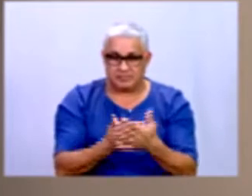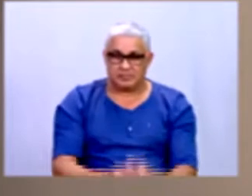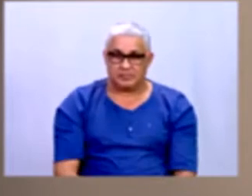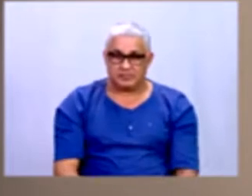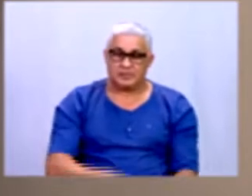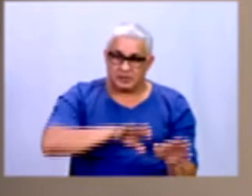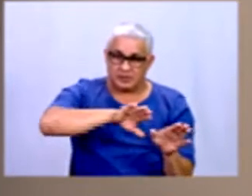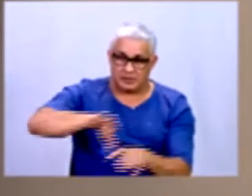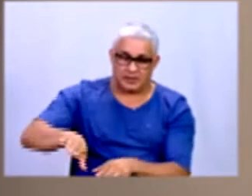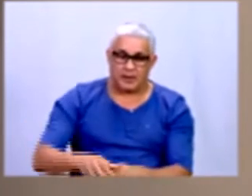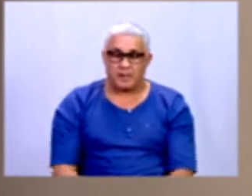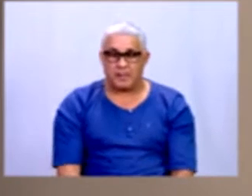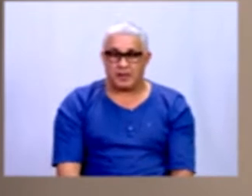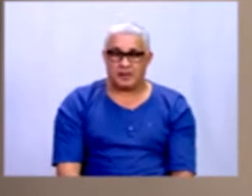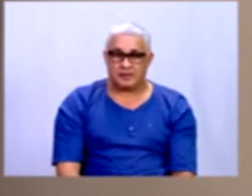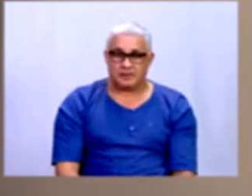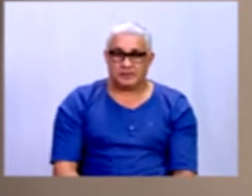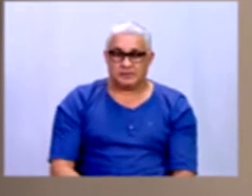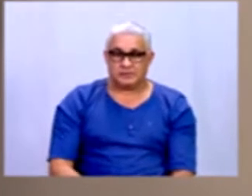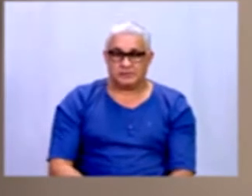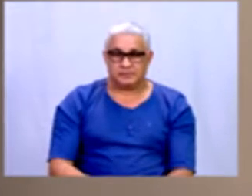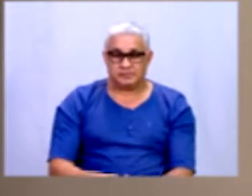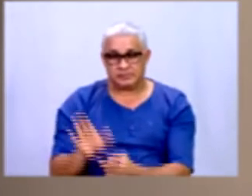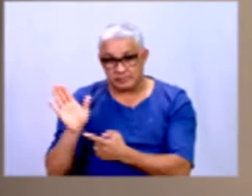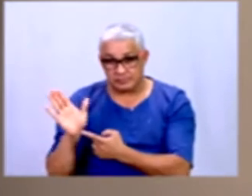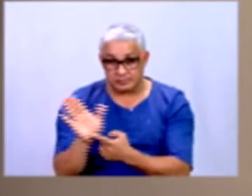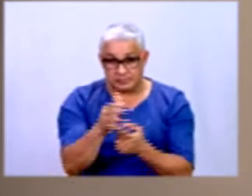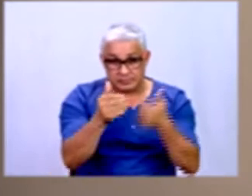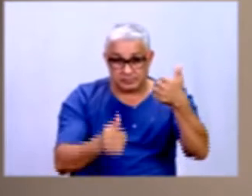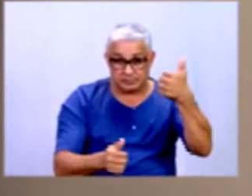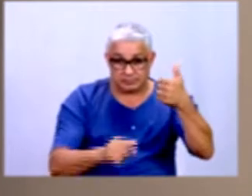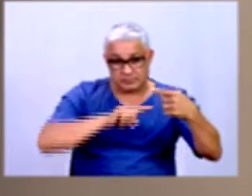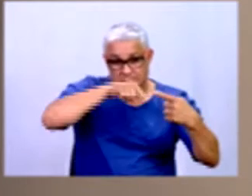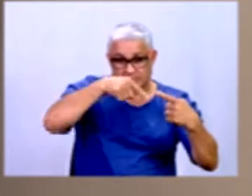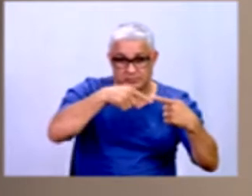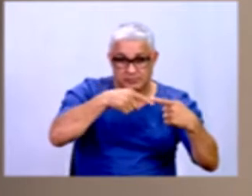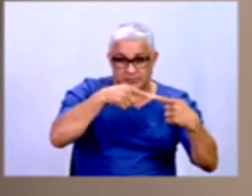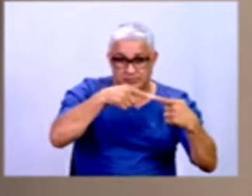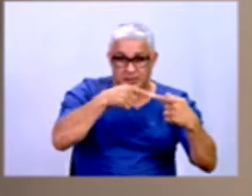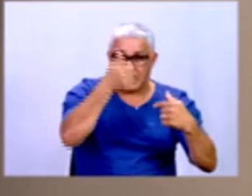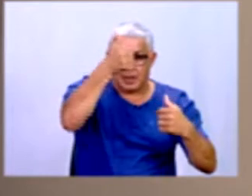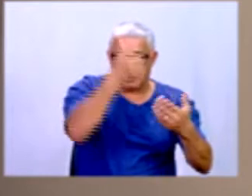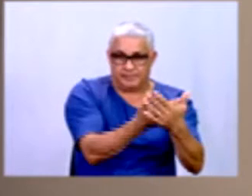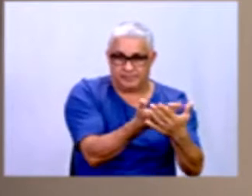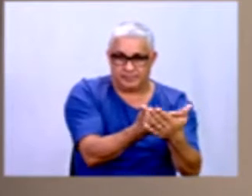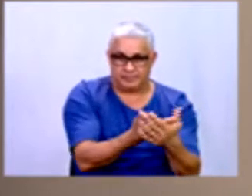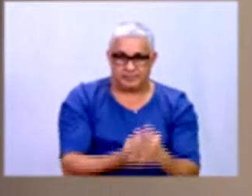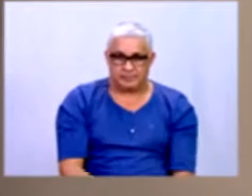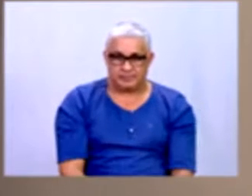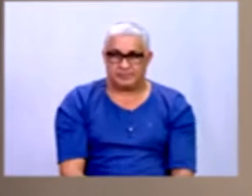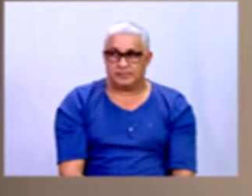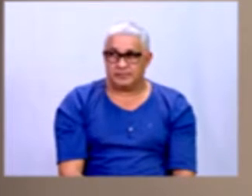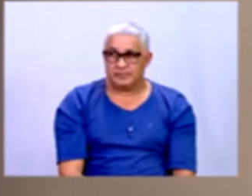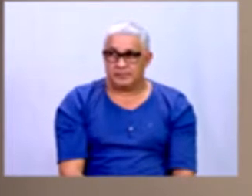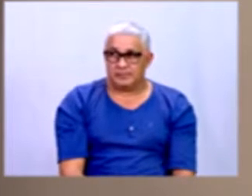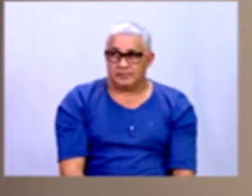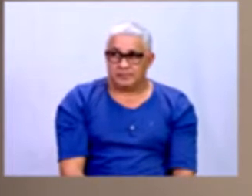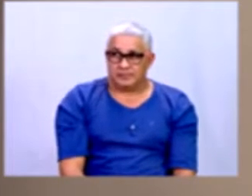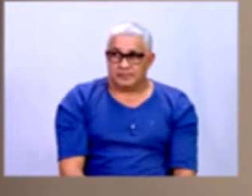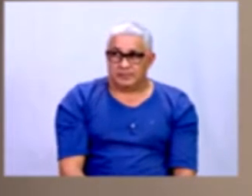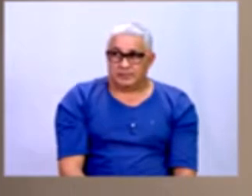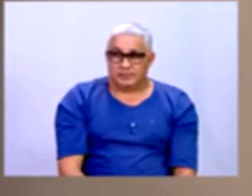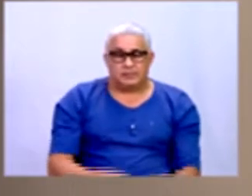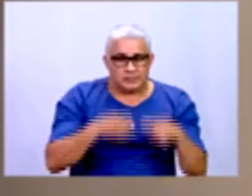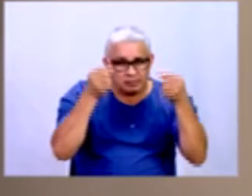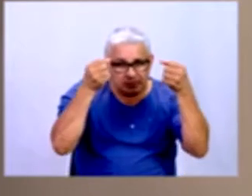Então vamos lá, pessoal. Apresentando primeiramente os objetivos dessa nossa primeira aula, né? Então a gente vai falar